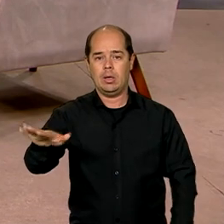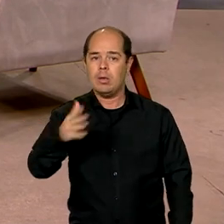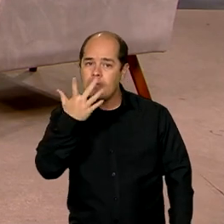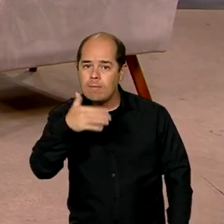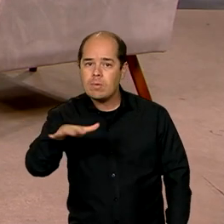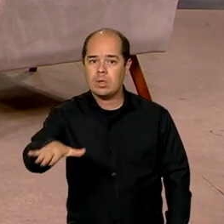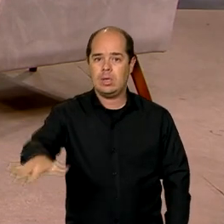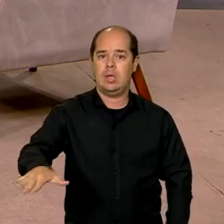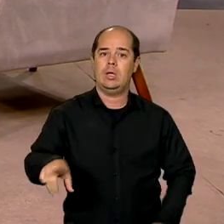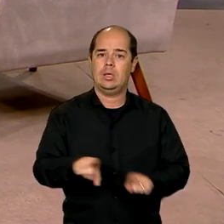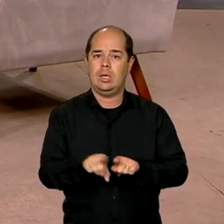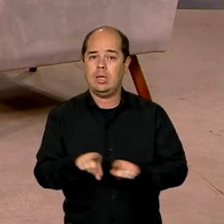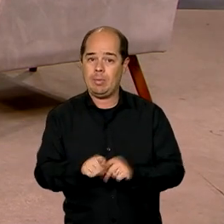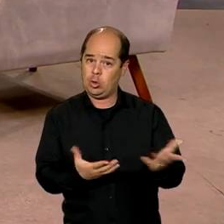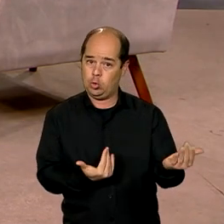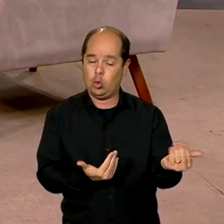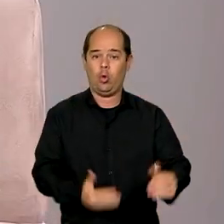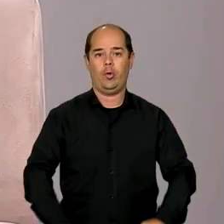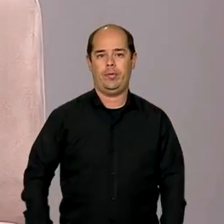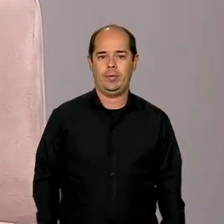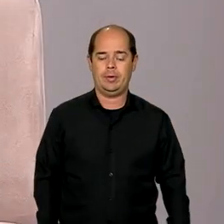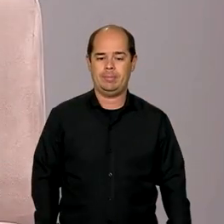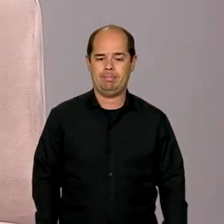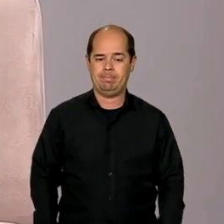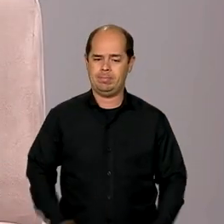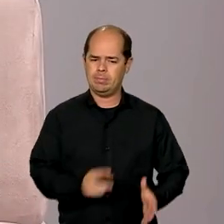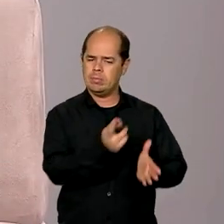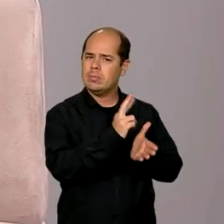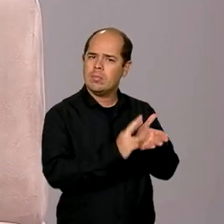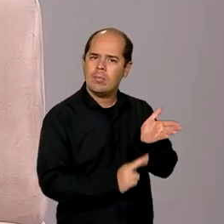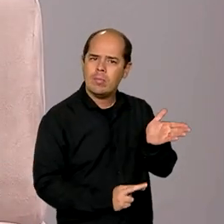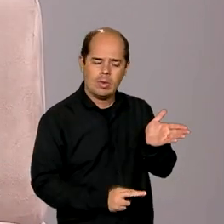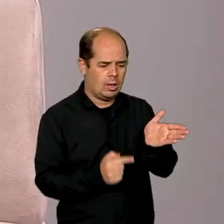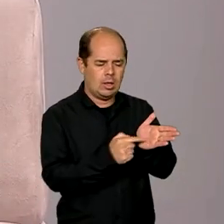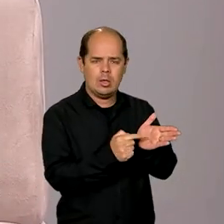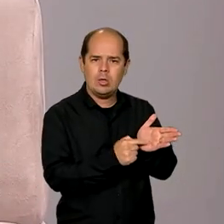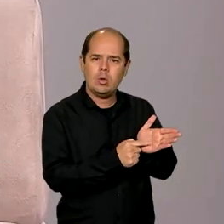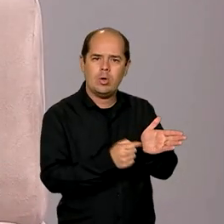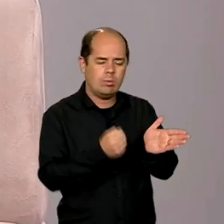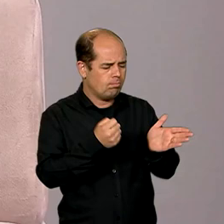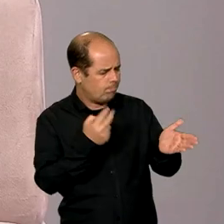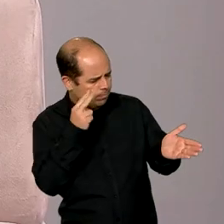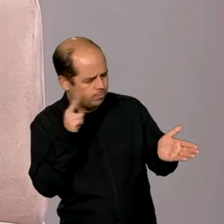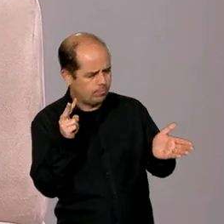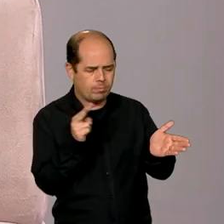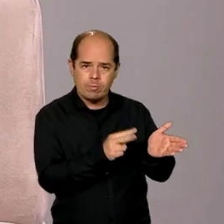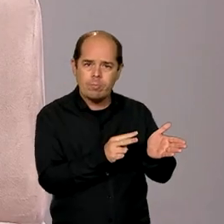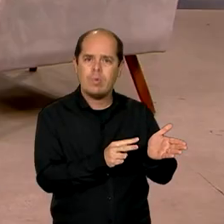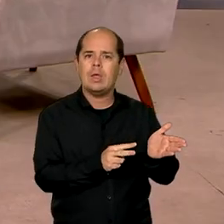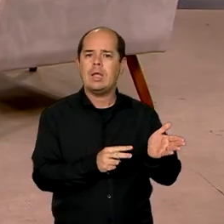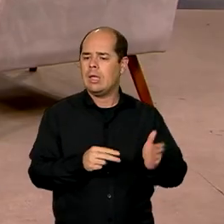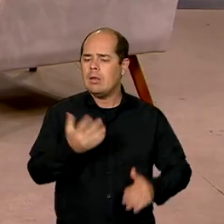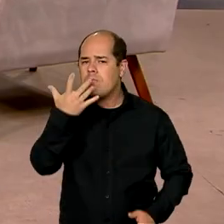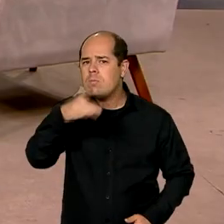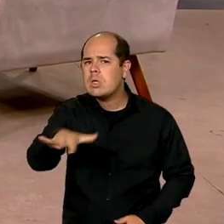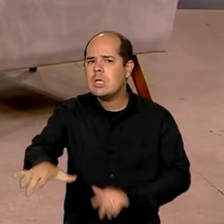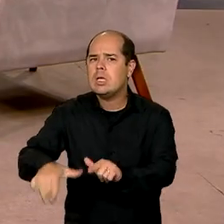e da nossa juventude. É verdade. O relatório, até o momento, indica um número aproximado de quantas crianças? 1